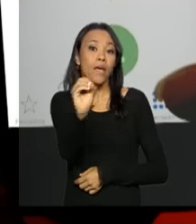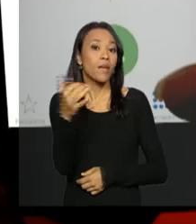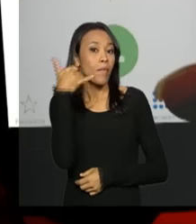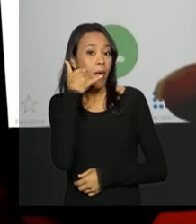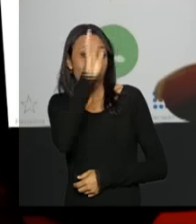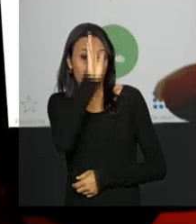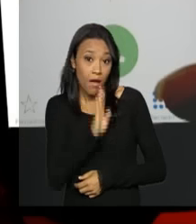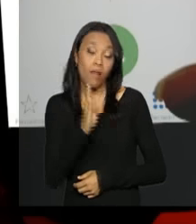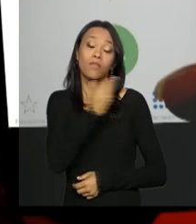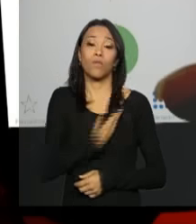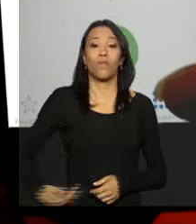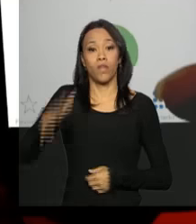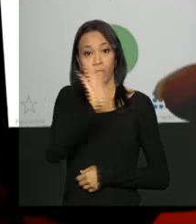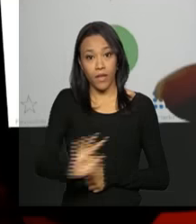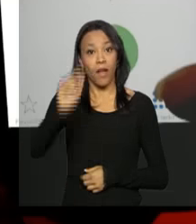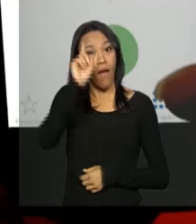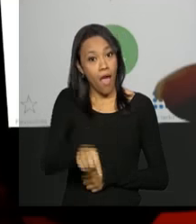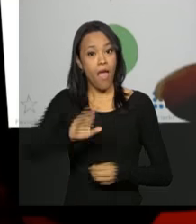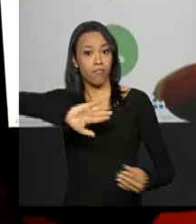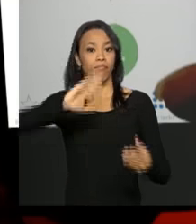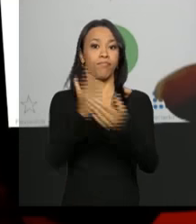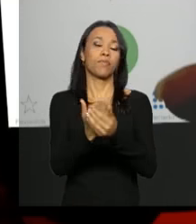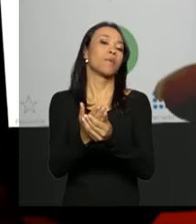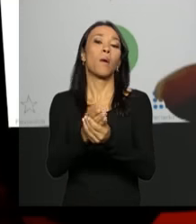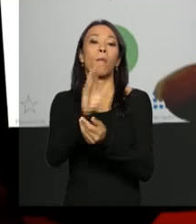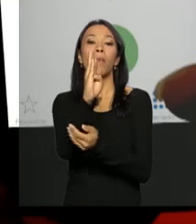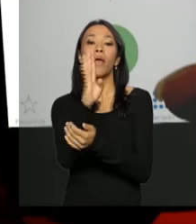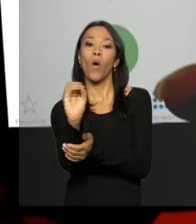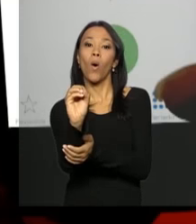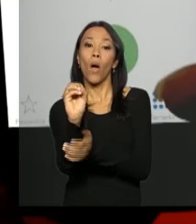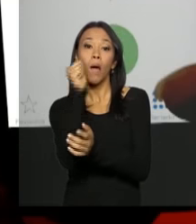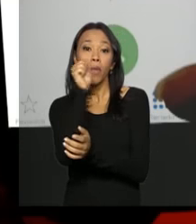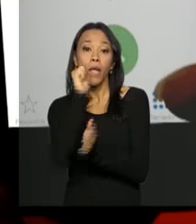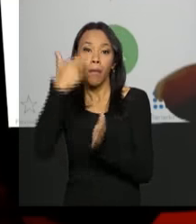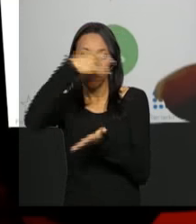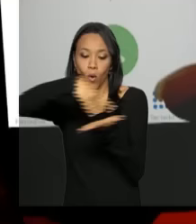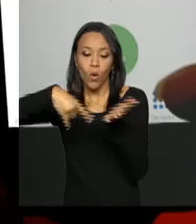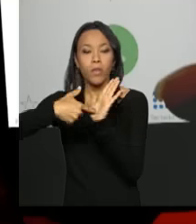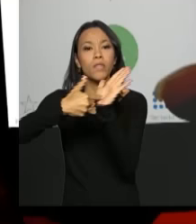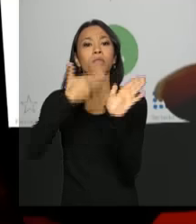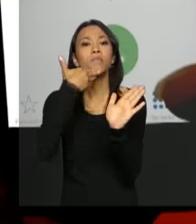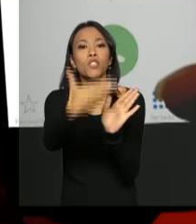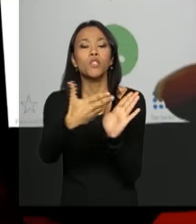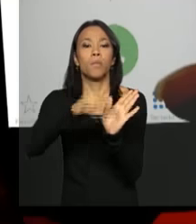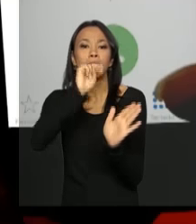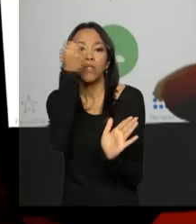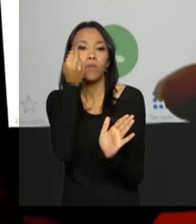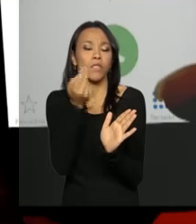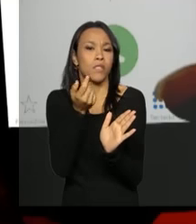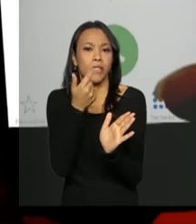do Governo Federal, vale como boletim de ocorrência para a mulher comprovar o fato e solicitar a cirurgia reparadora.